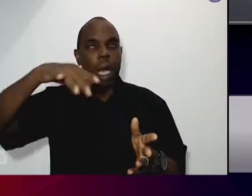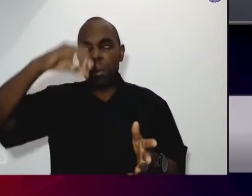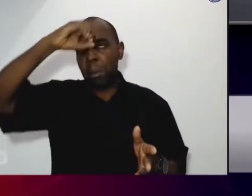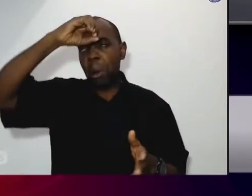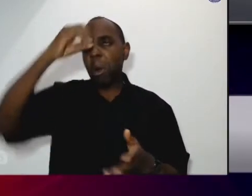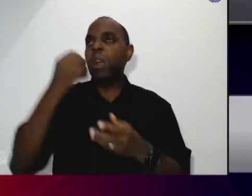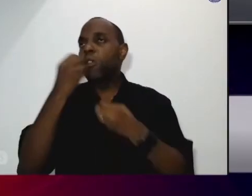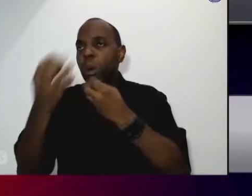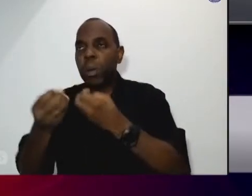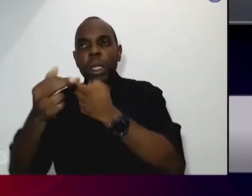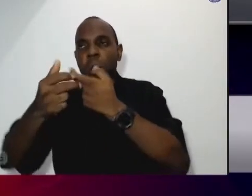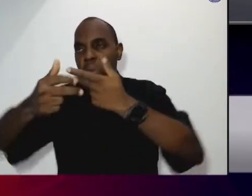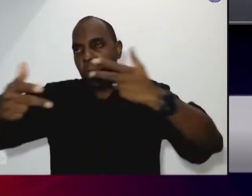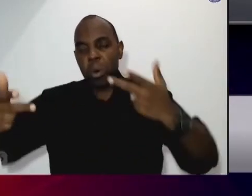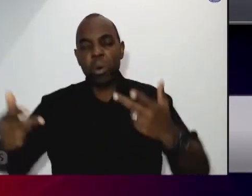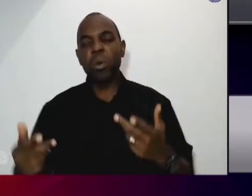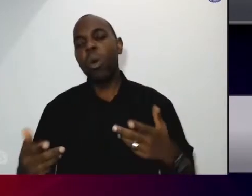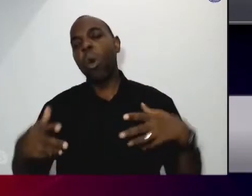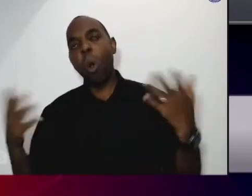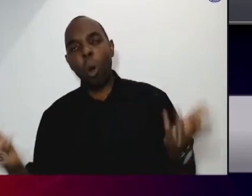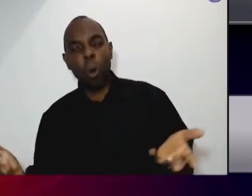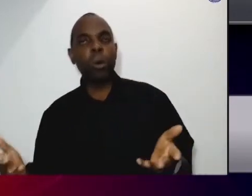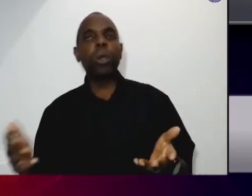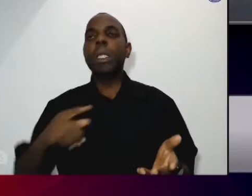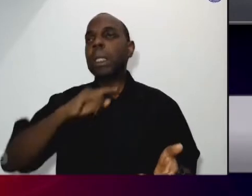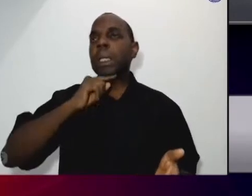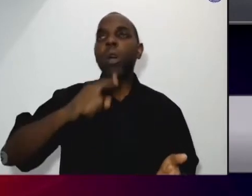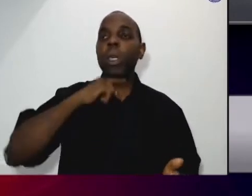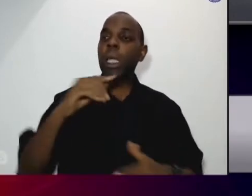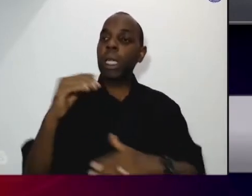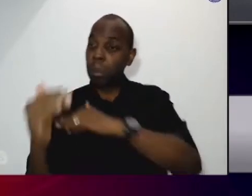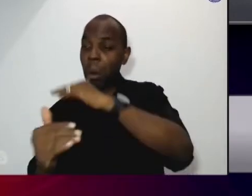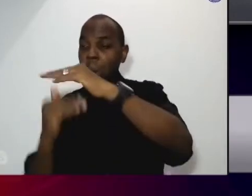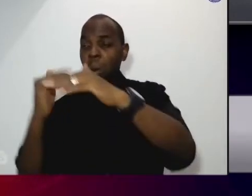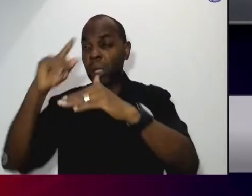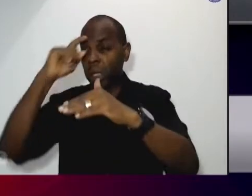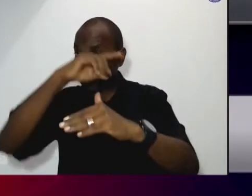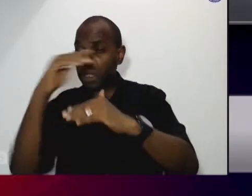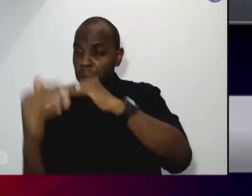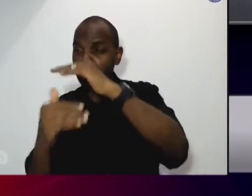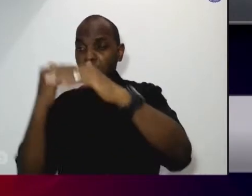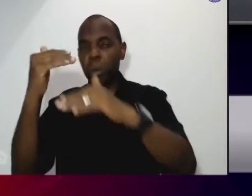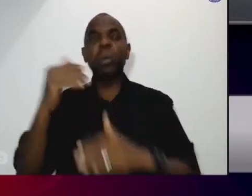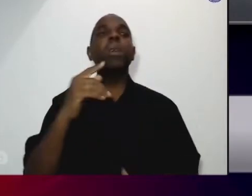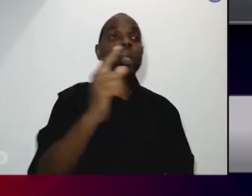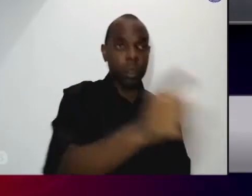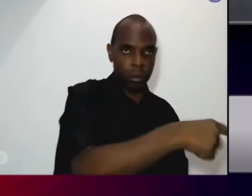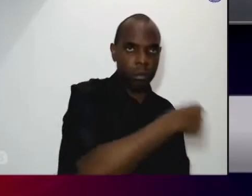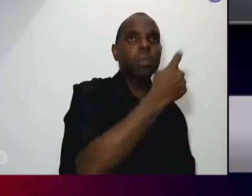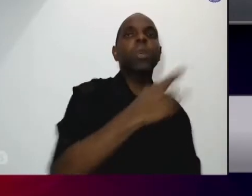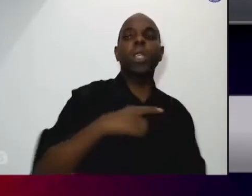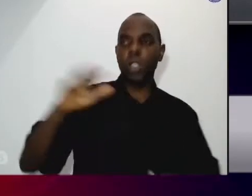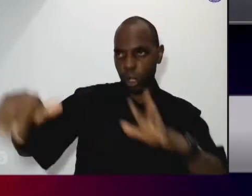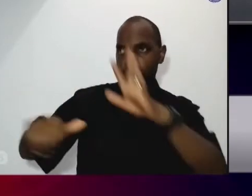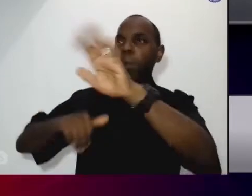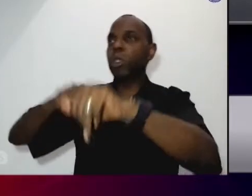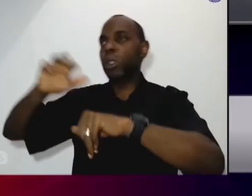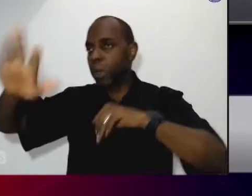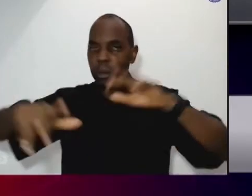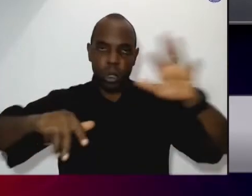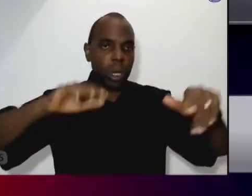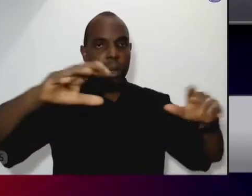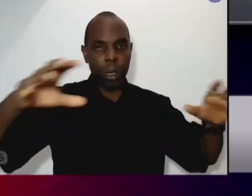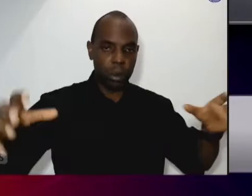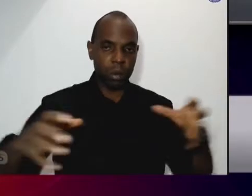para poder se desenvolver, nós conseguimos formar um coral e neste ano ainda mais